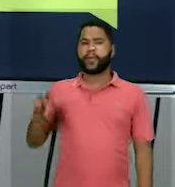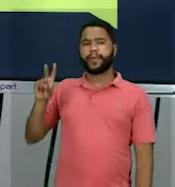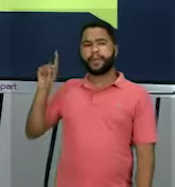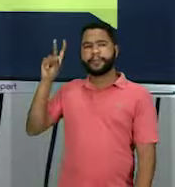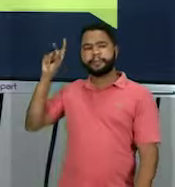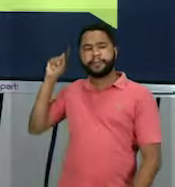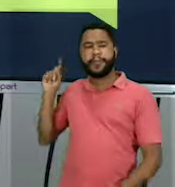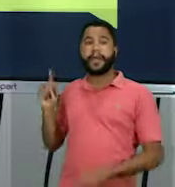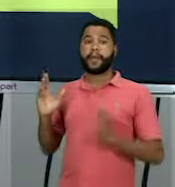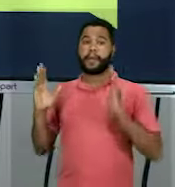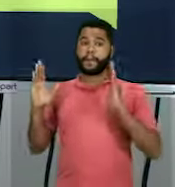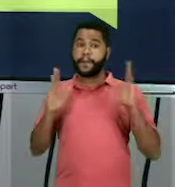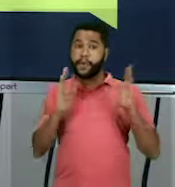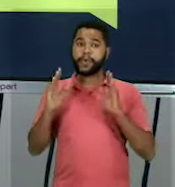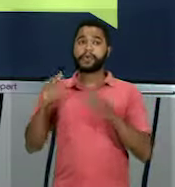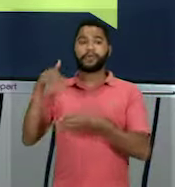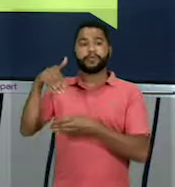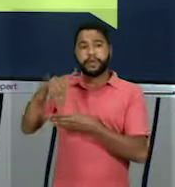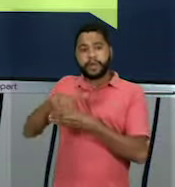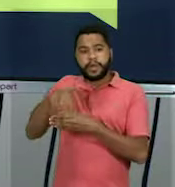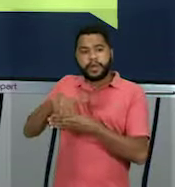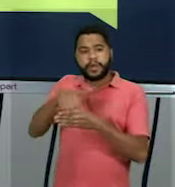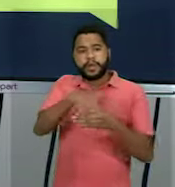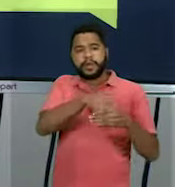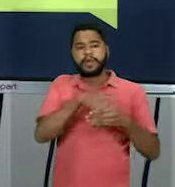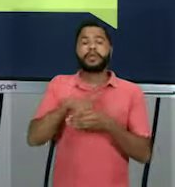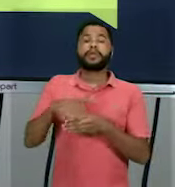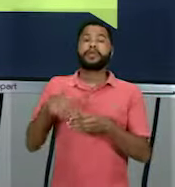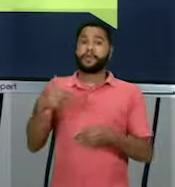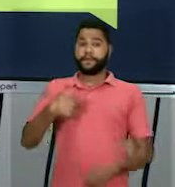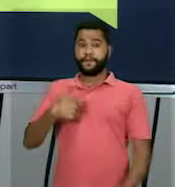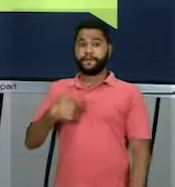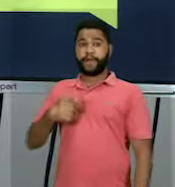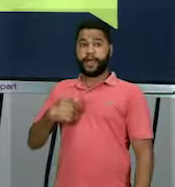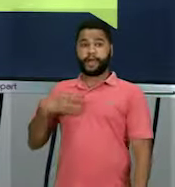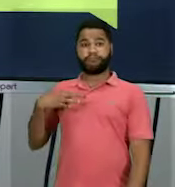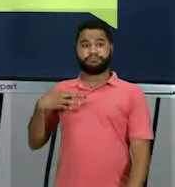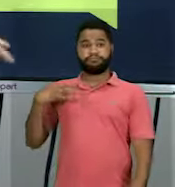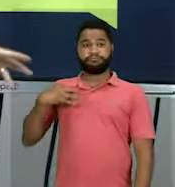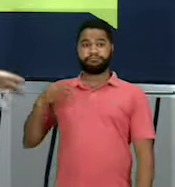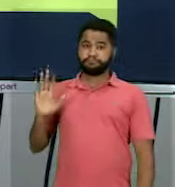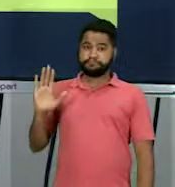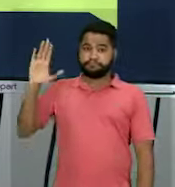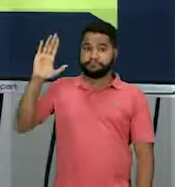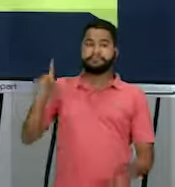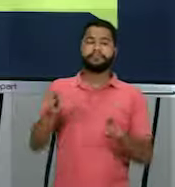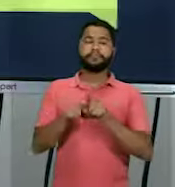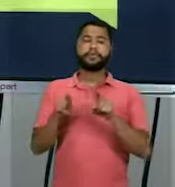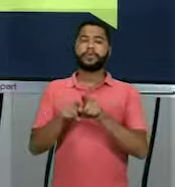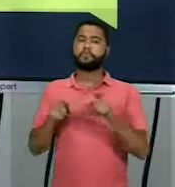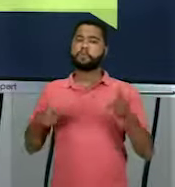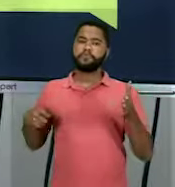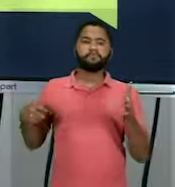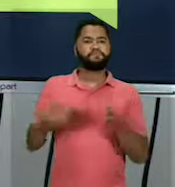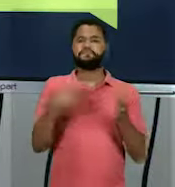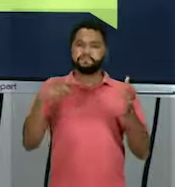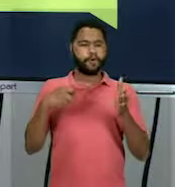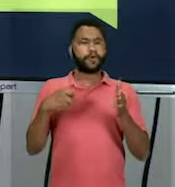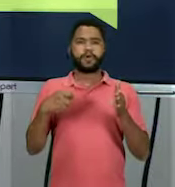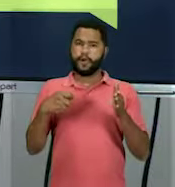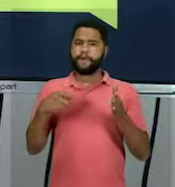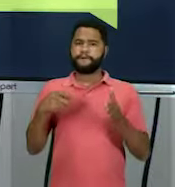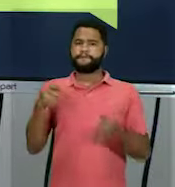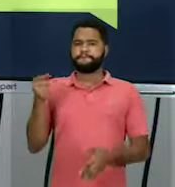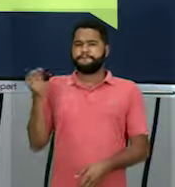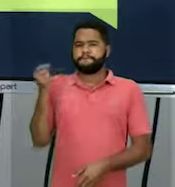esse processo eleitoral aí, em que Vargas vai ser um dos candidatos, vai haver ali uma denúncia de fraude, e por